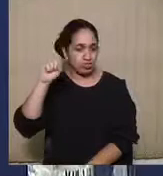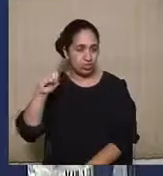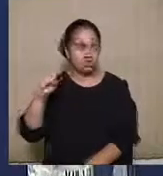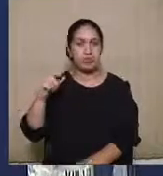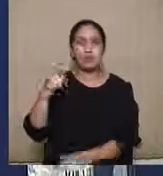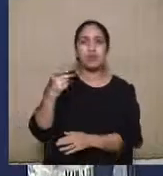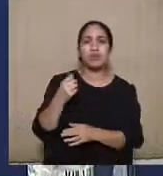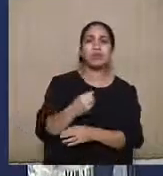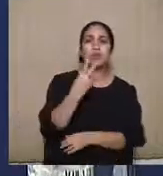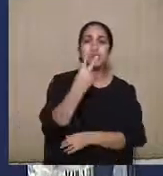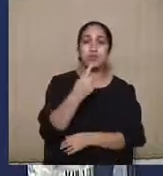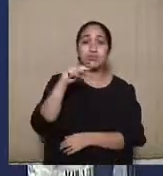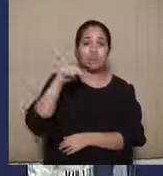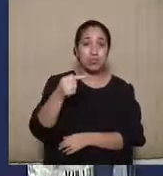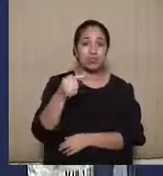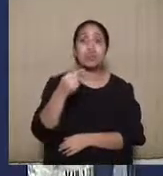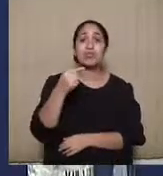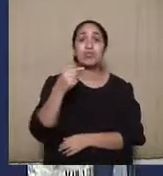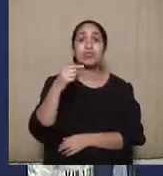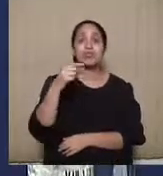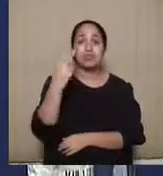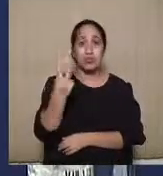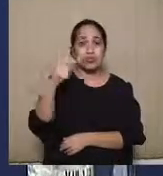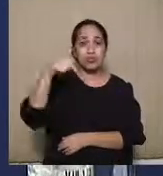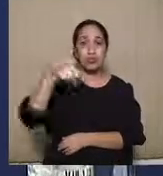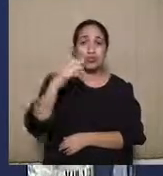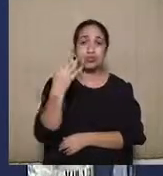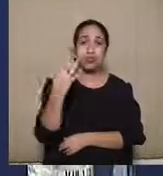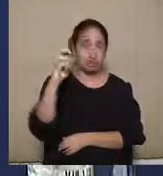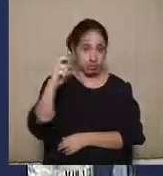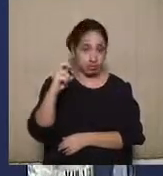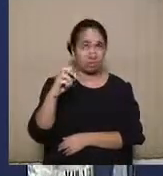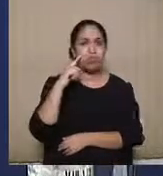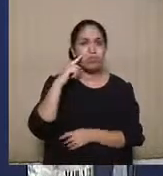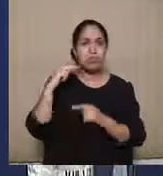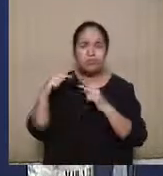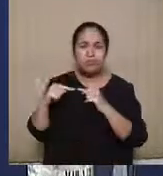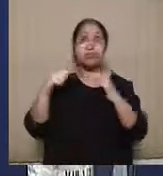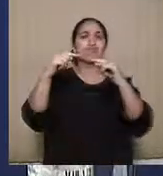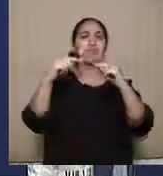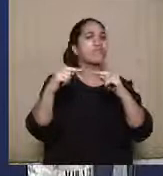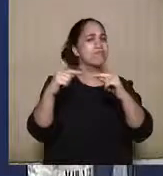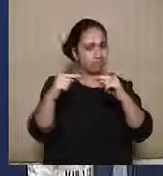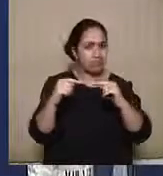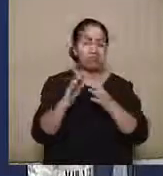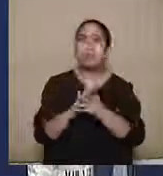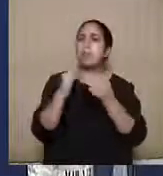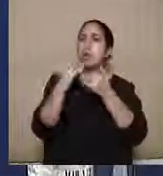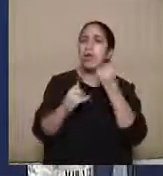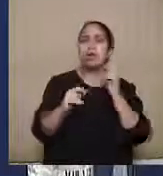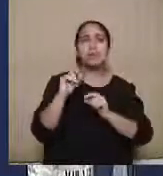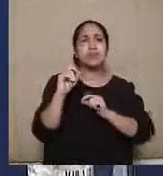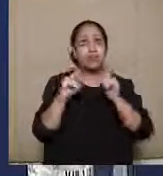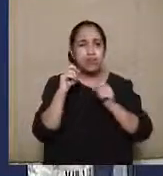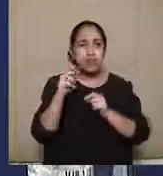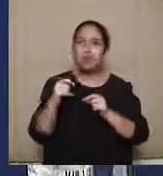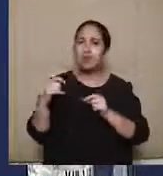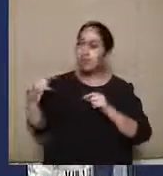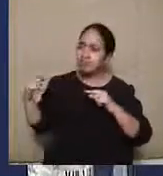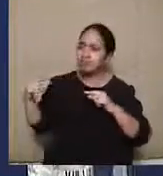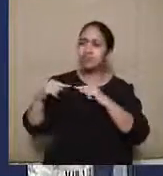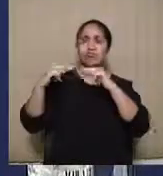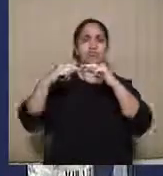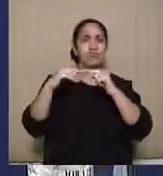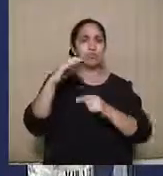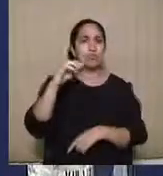2745, que também vai nessa mesma linha. Isso também parece estar, de alguma maneira, em conformidade com